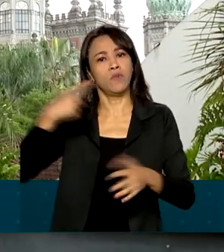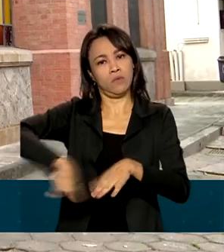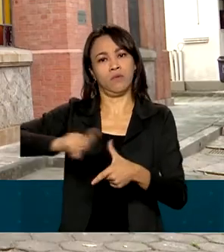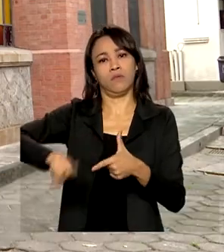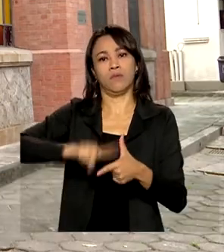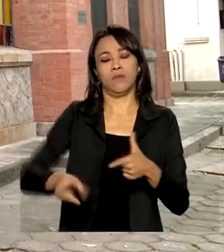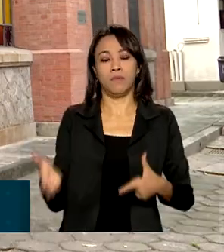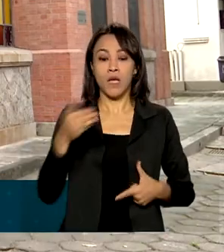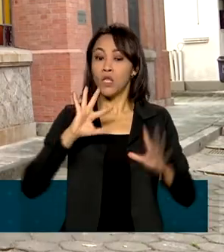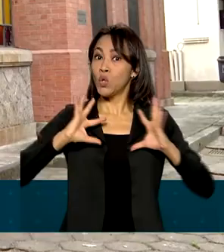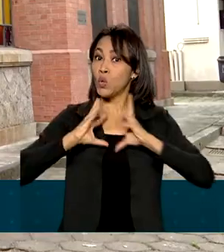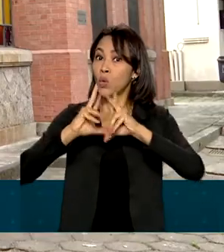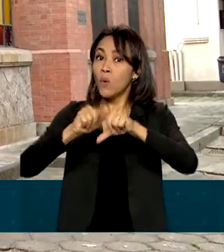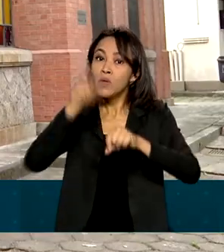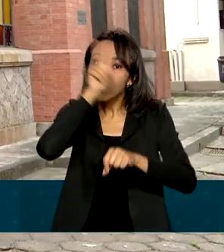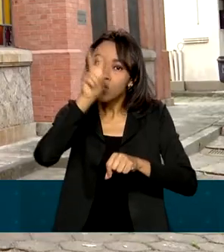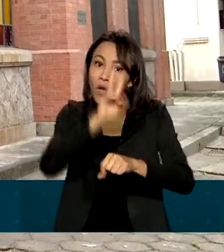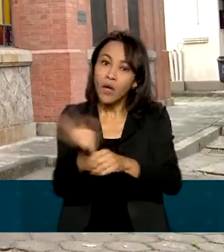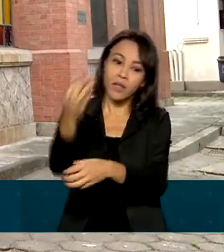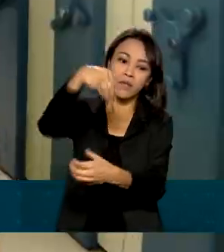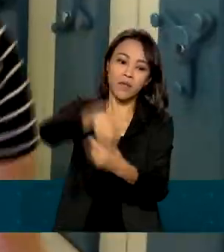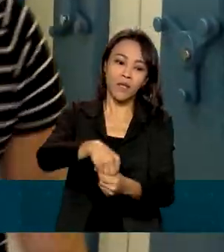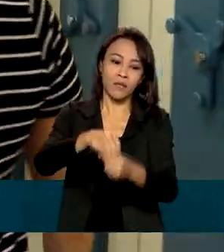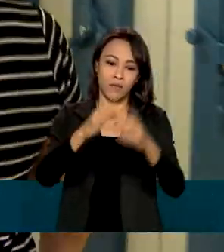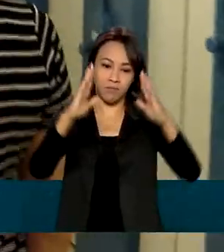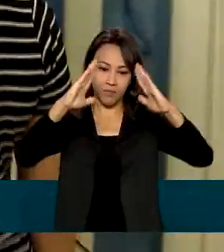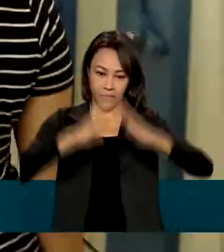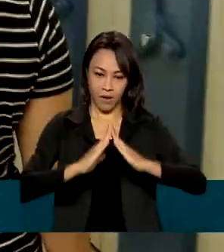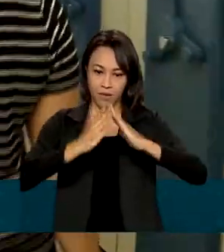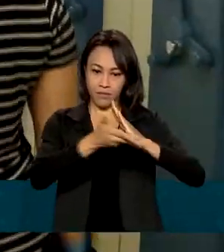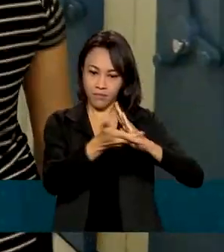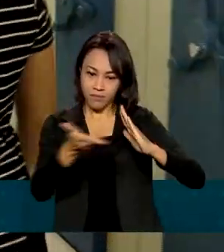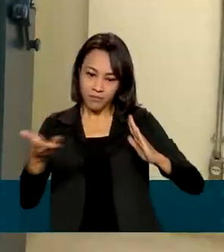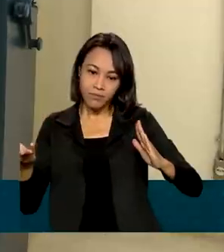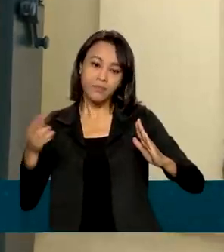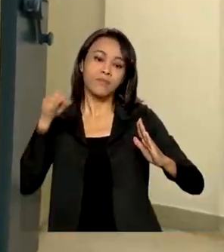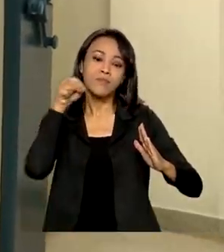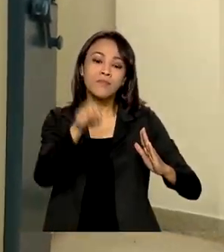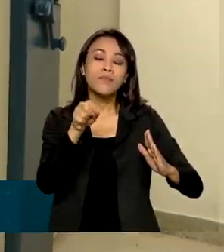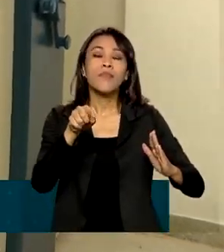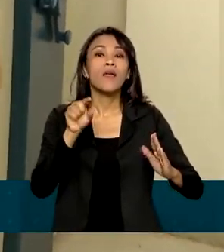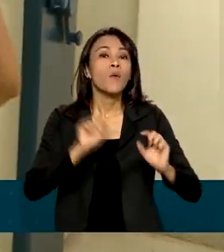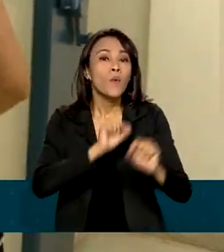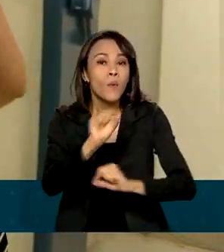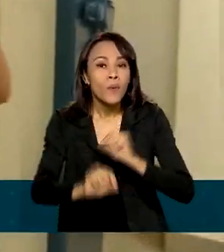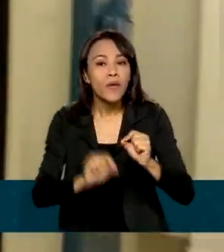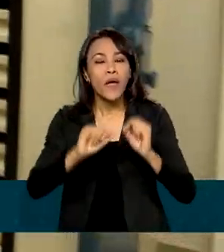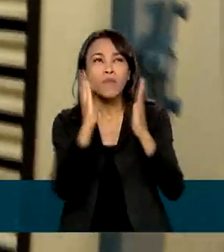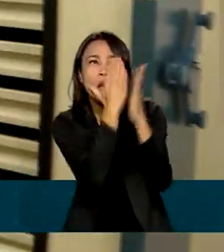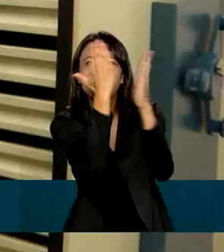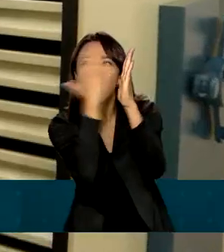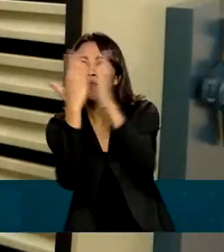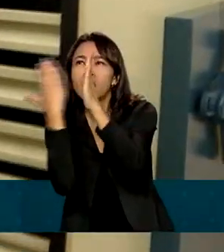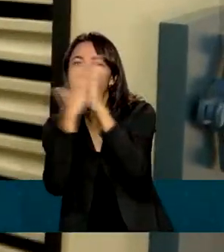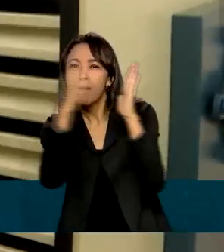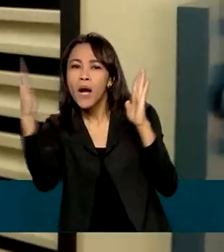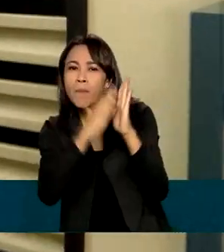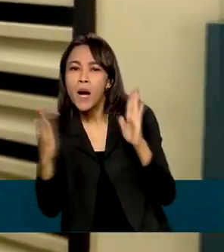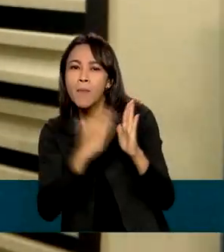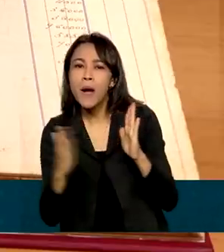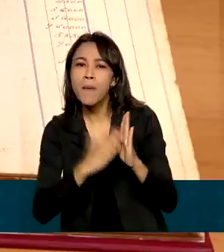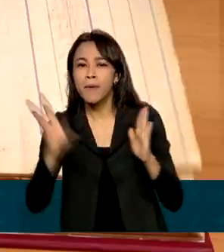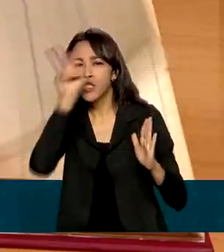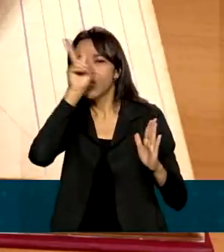Fiocruz é preservada pela Casa de Oswaldo Cruz, um núcleo da fundação especializado em documentação histórica. No